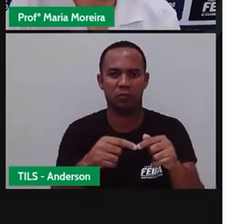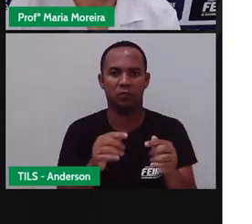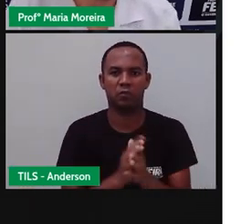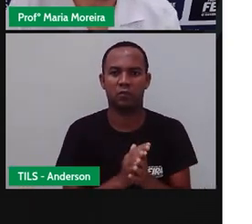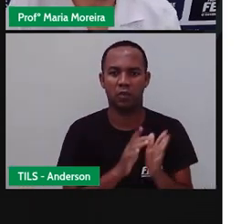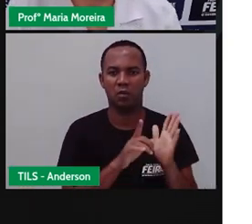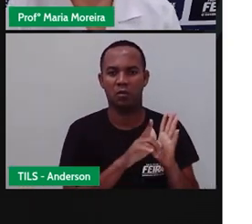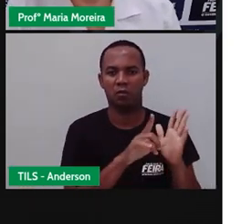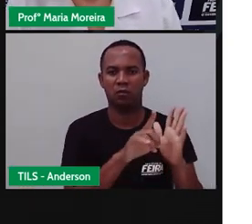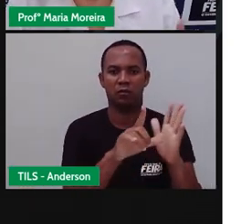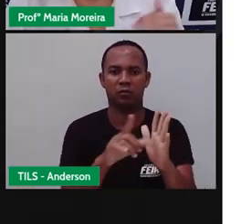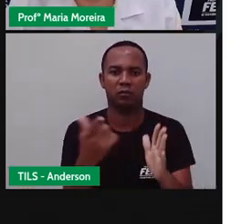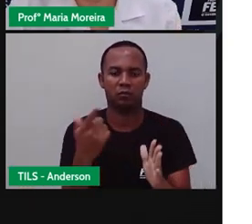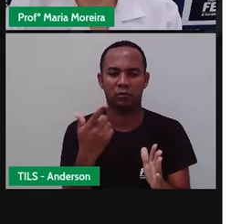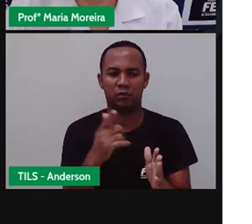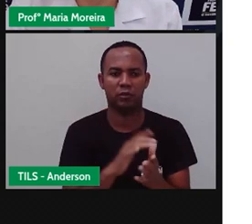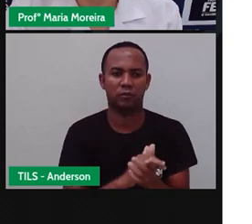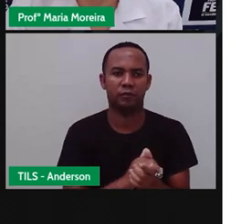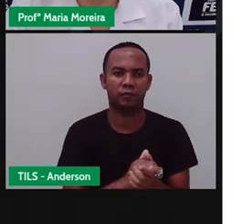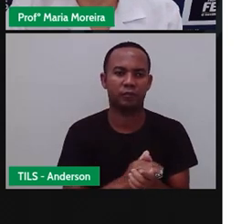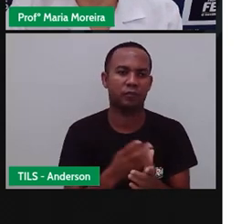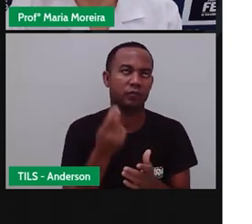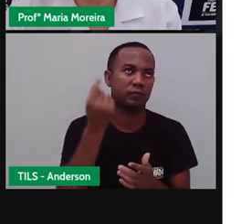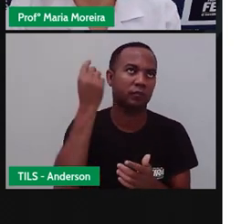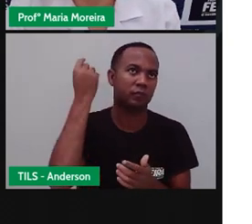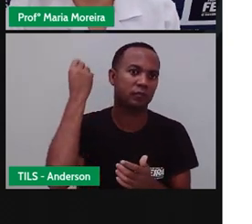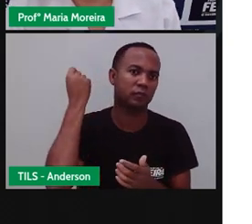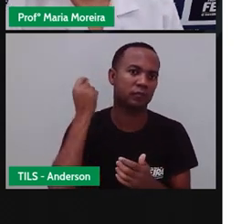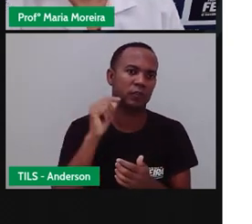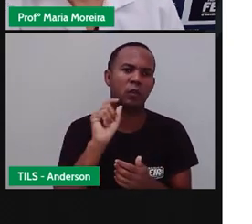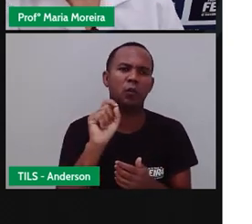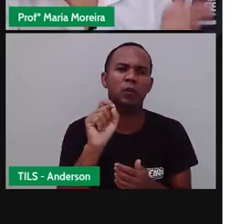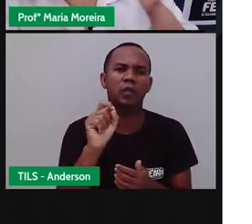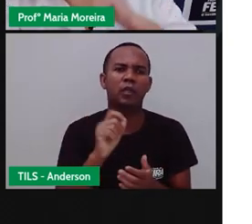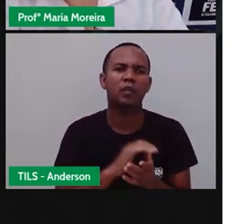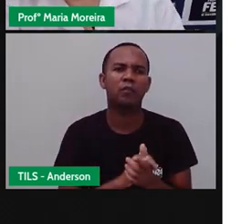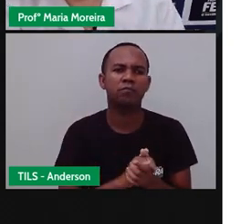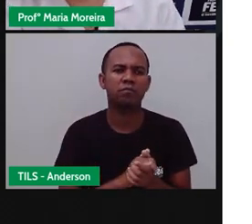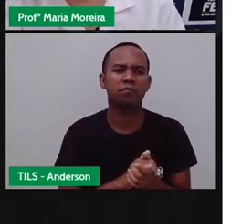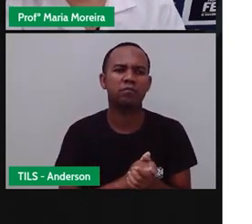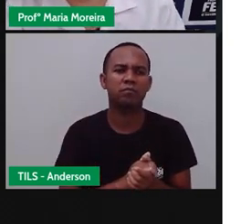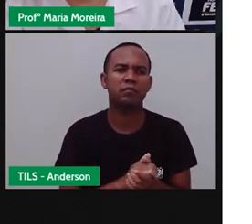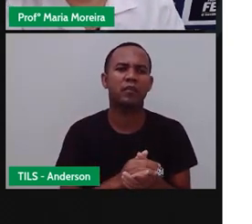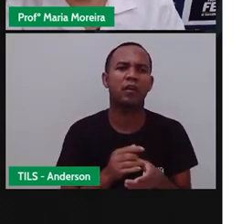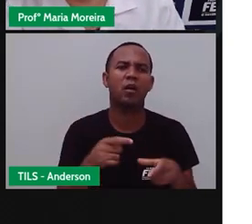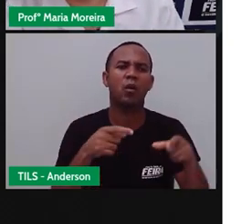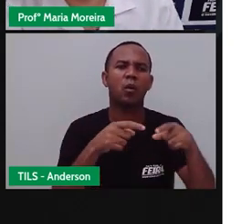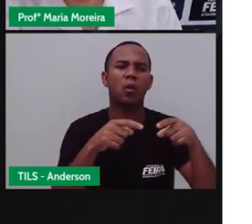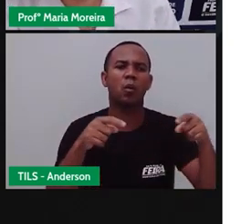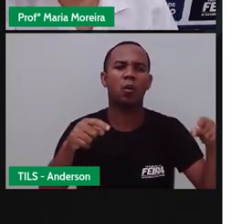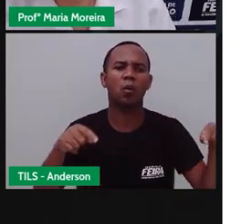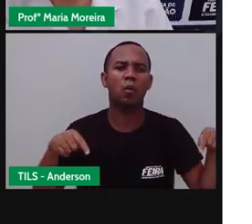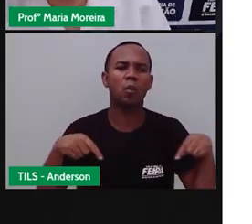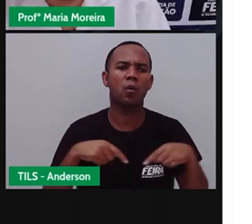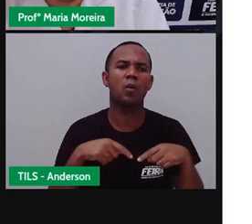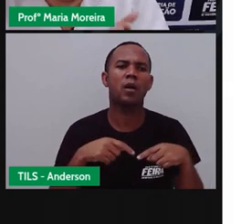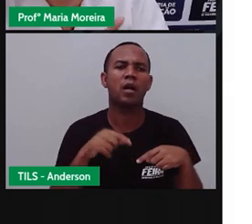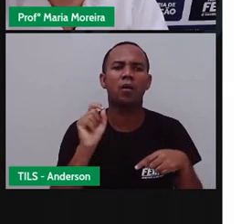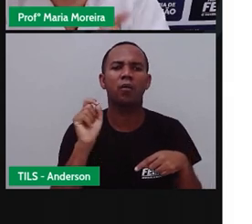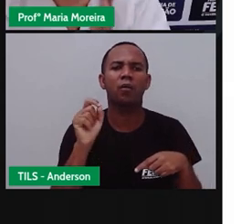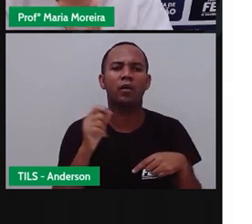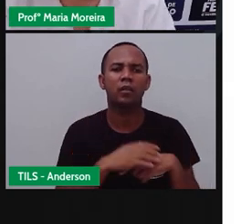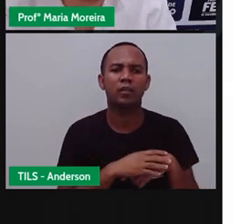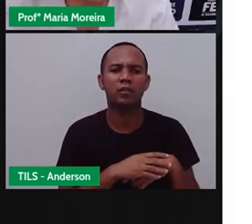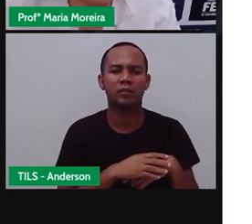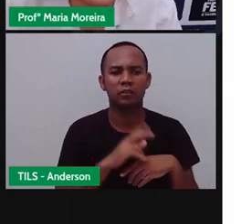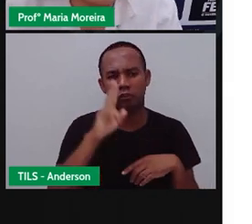volta. Então, antes de ser o Shopping, vou levar, o que era que acontecia nesse local? Então, isso é o quê? A